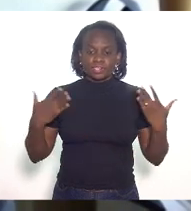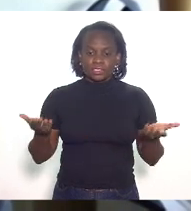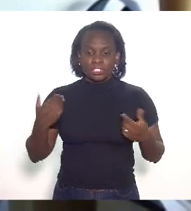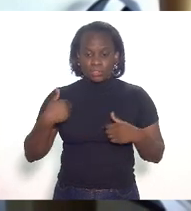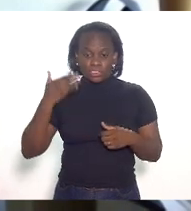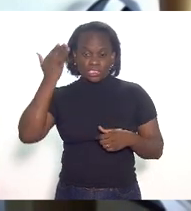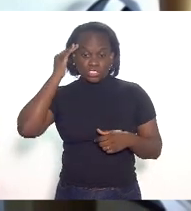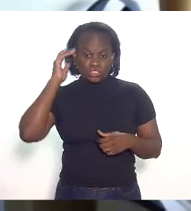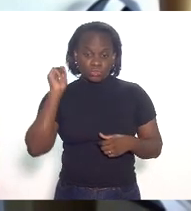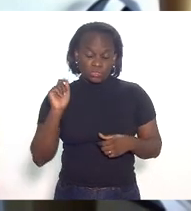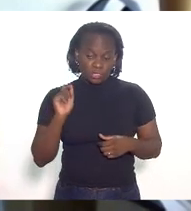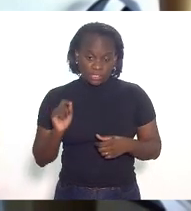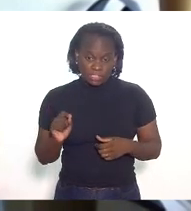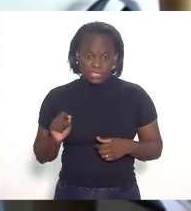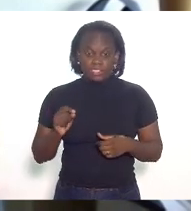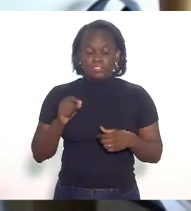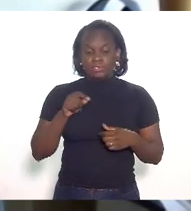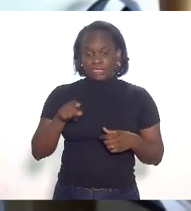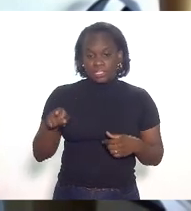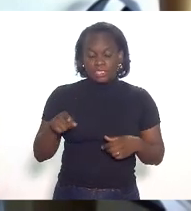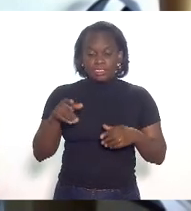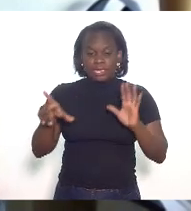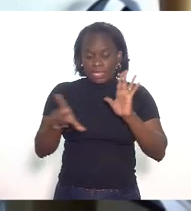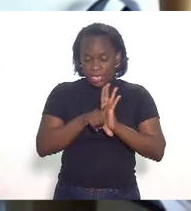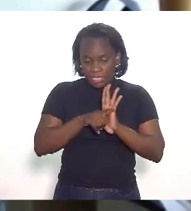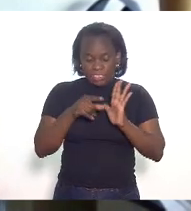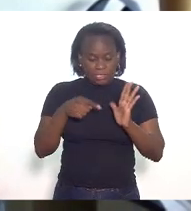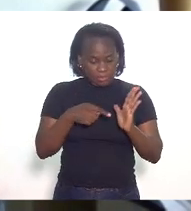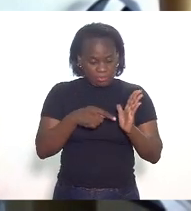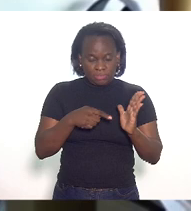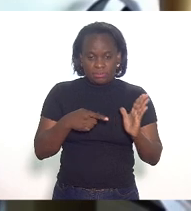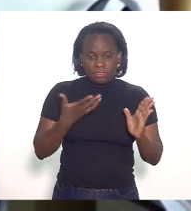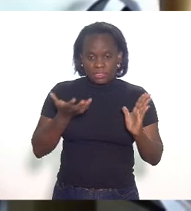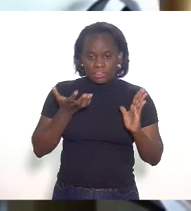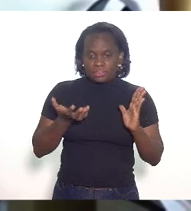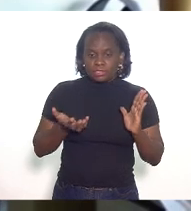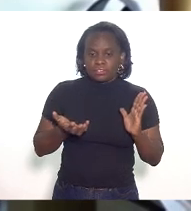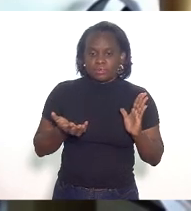entendimento se a gente pegar uma lei e quiser